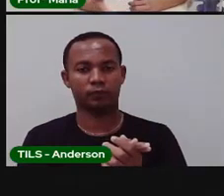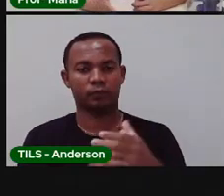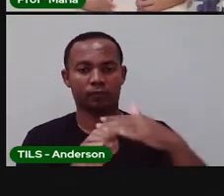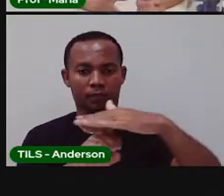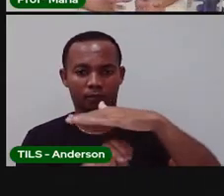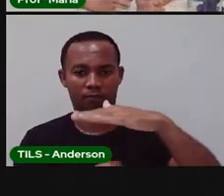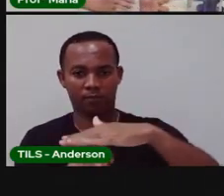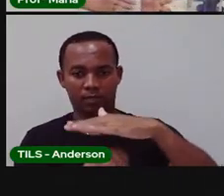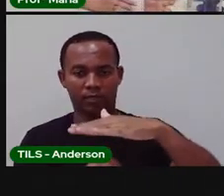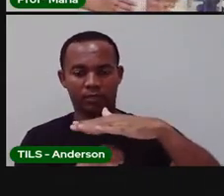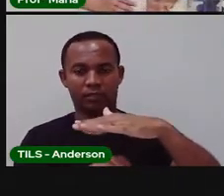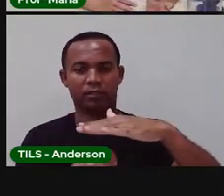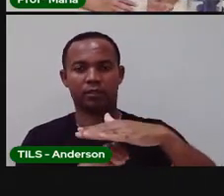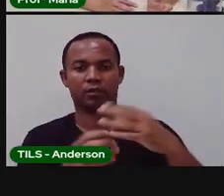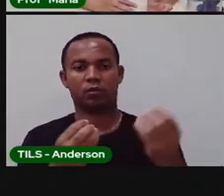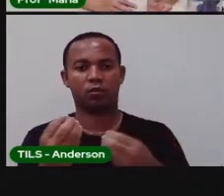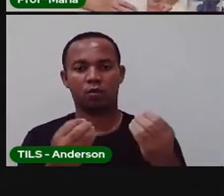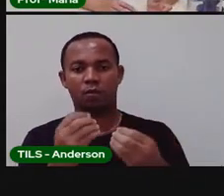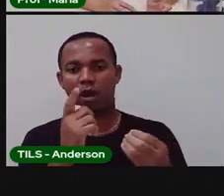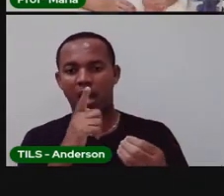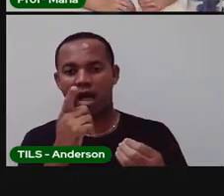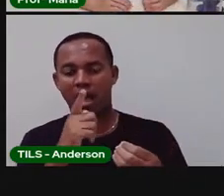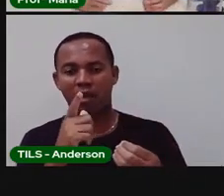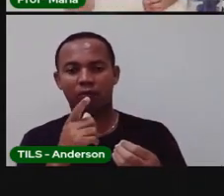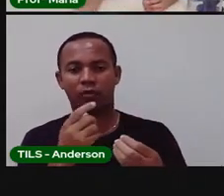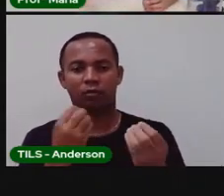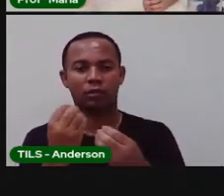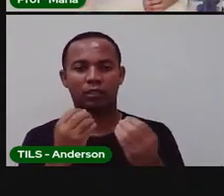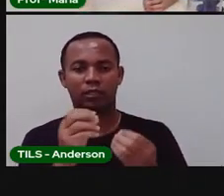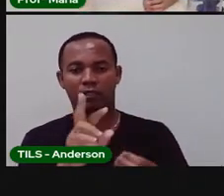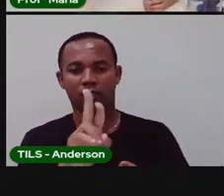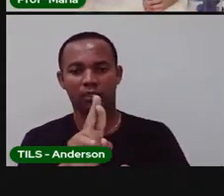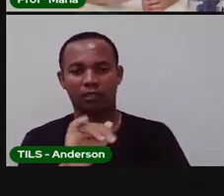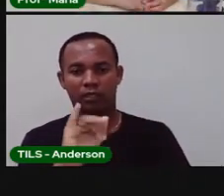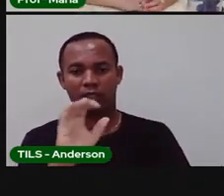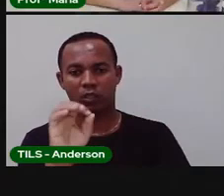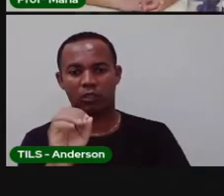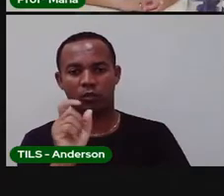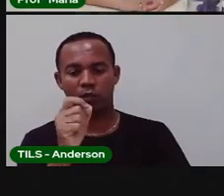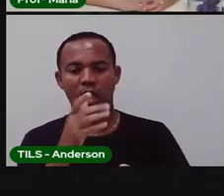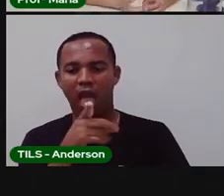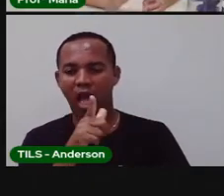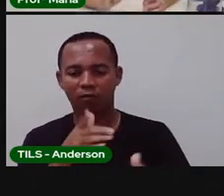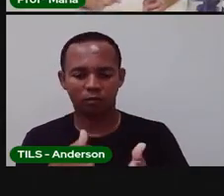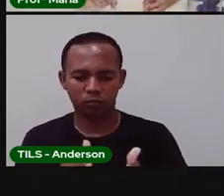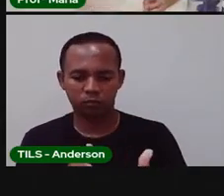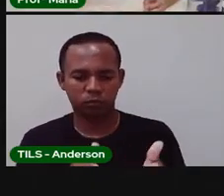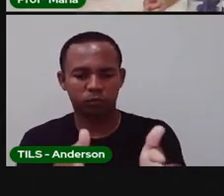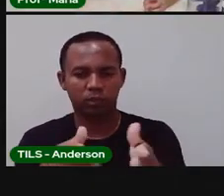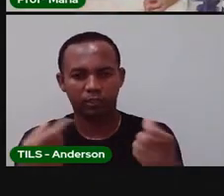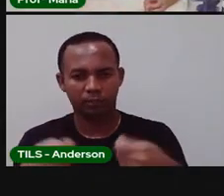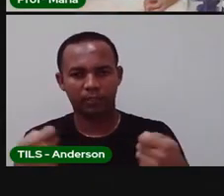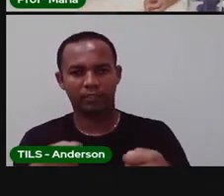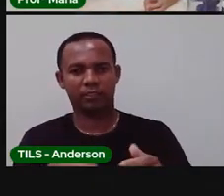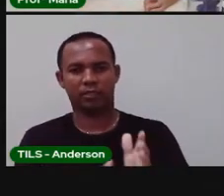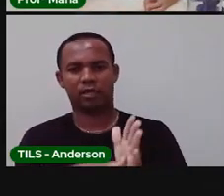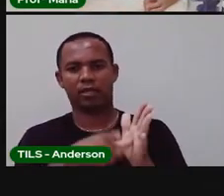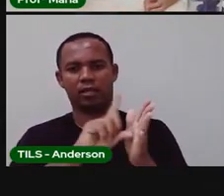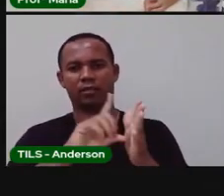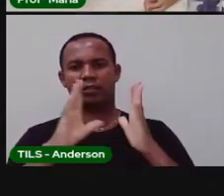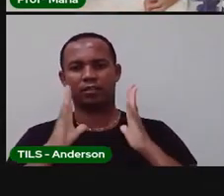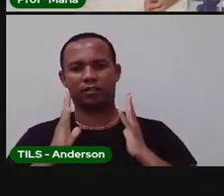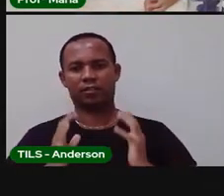saneamento, ela não pode pegar água lá no rio, só passar pelo cano e na sua casa. Ela precisa passar por um processo